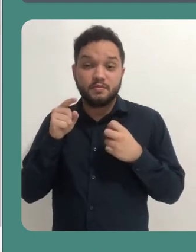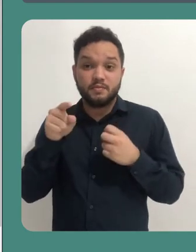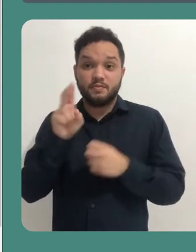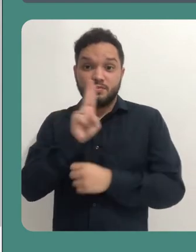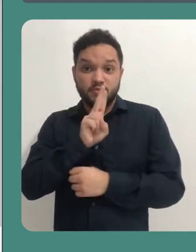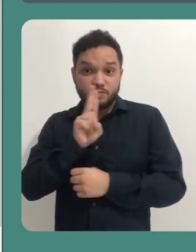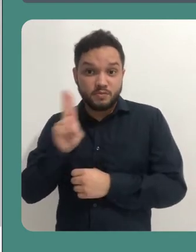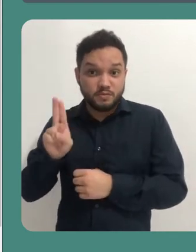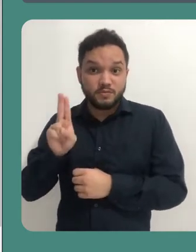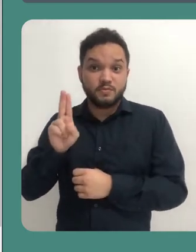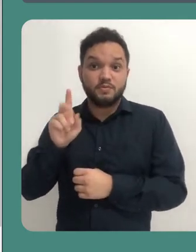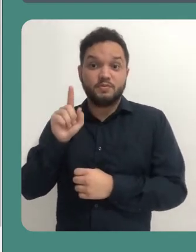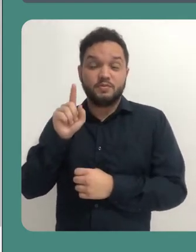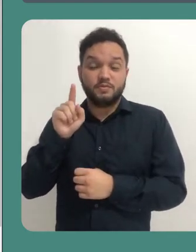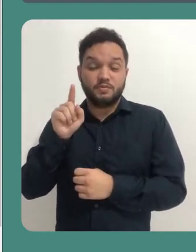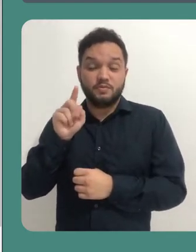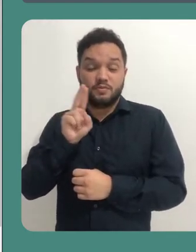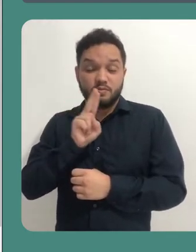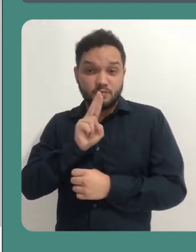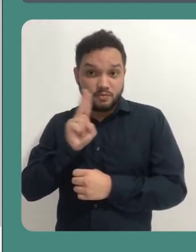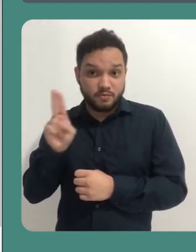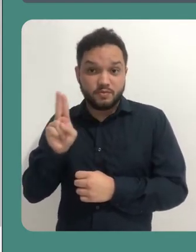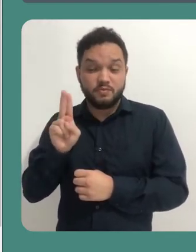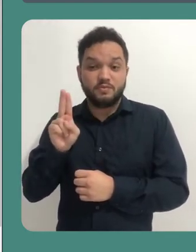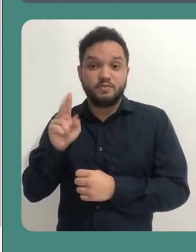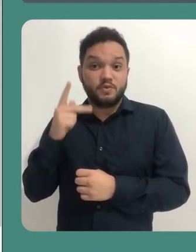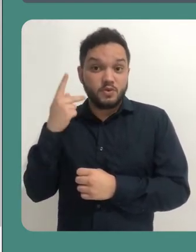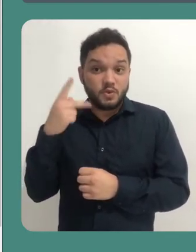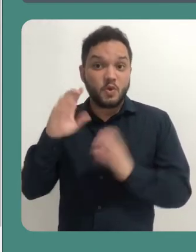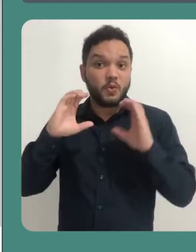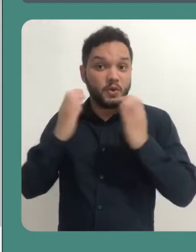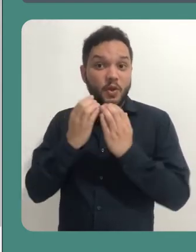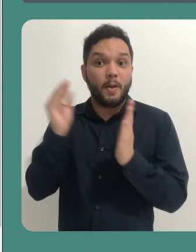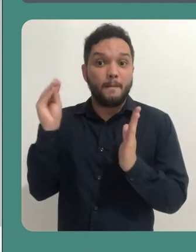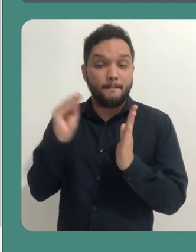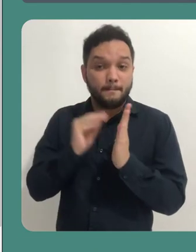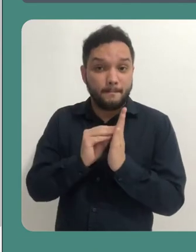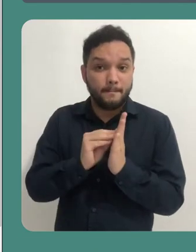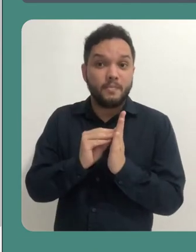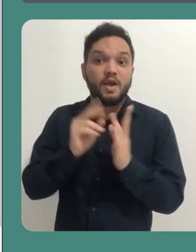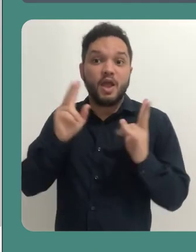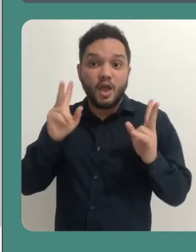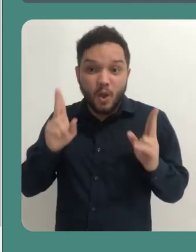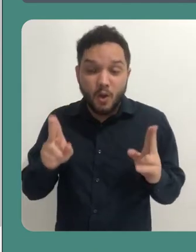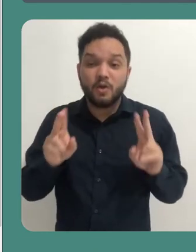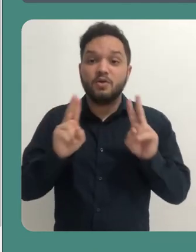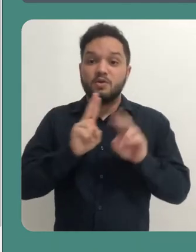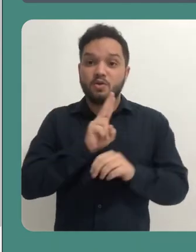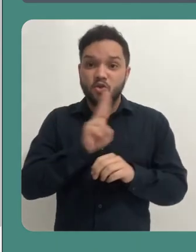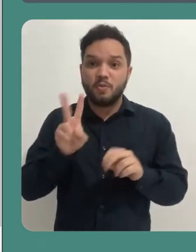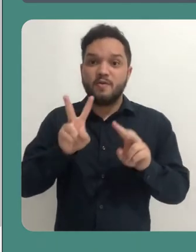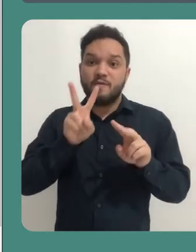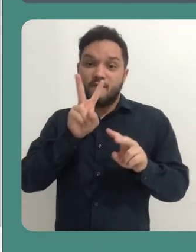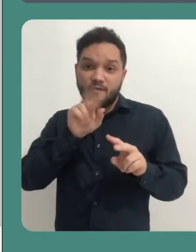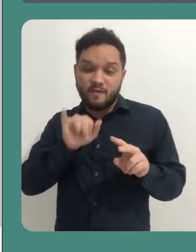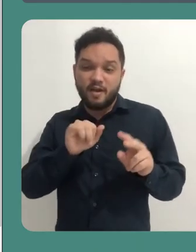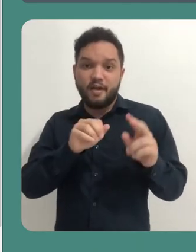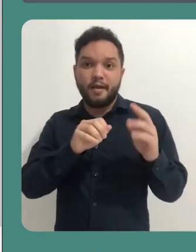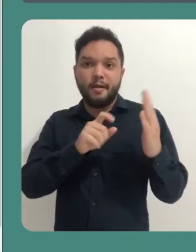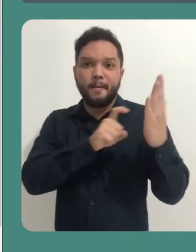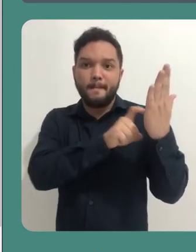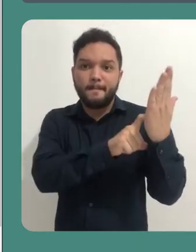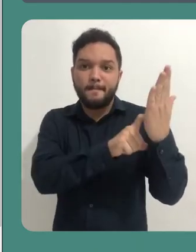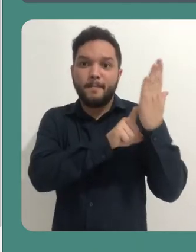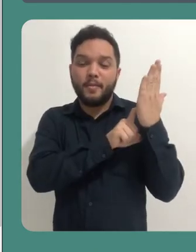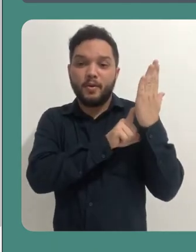Veja que o nome que você der para essa sua comunidade vai ser o mesmo nome que